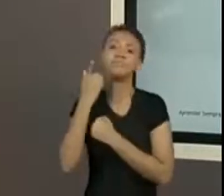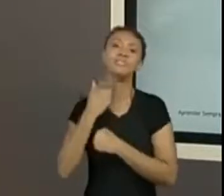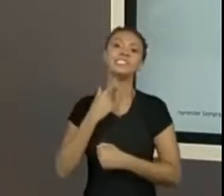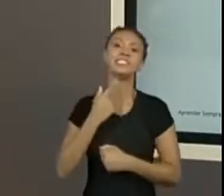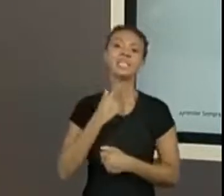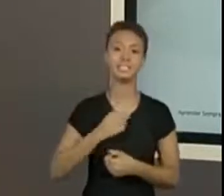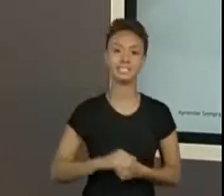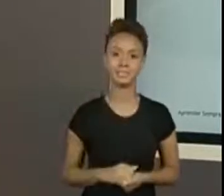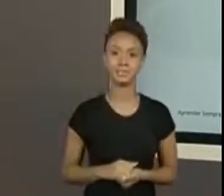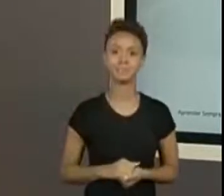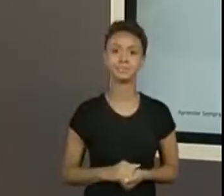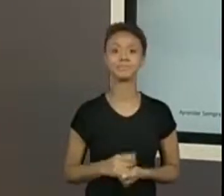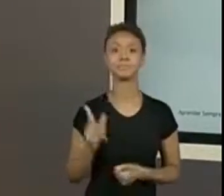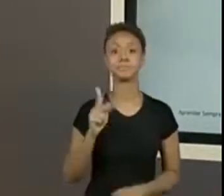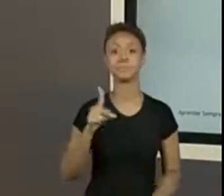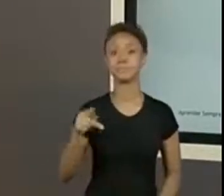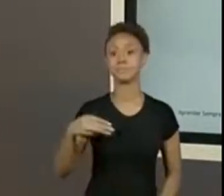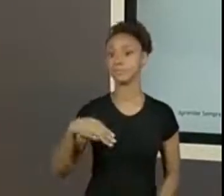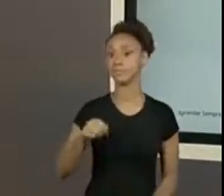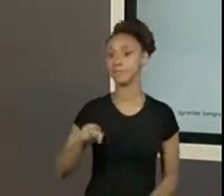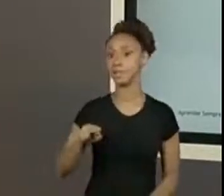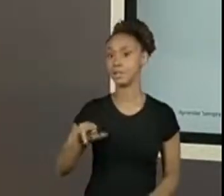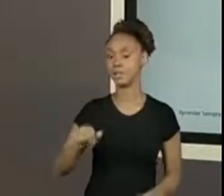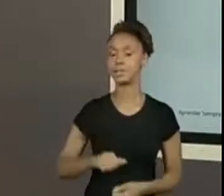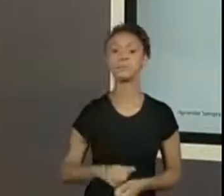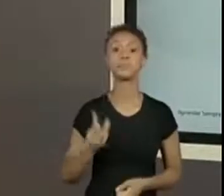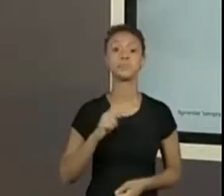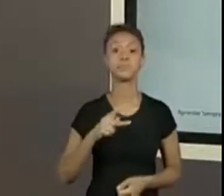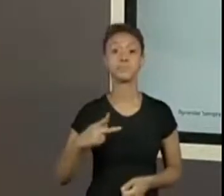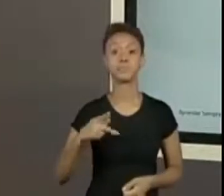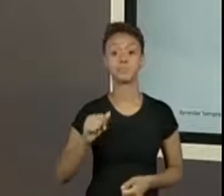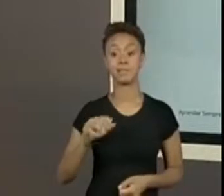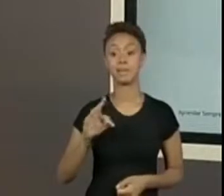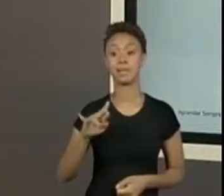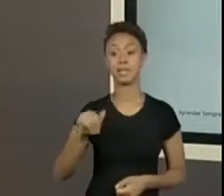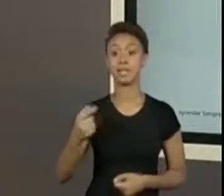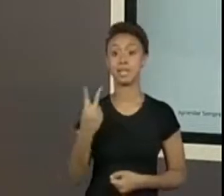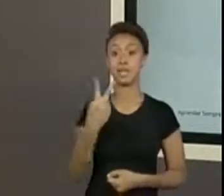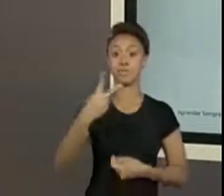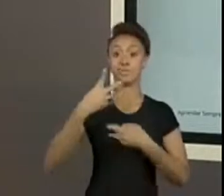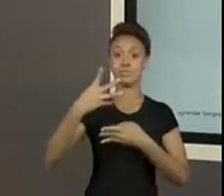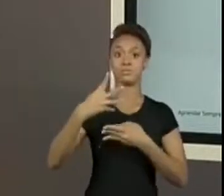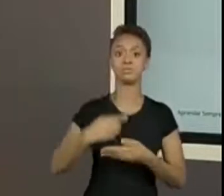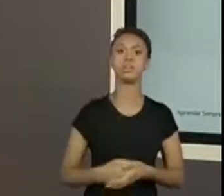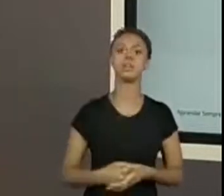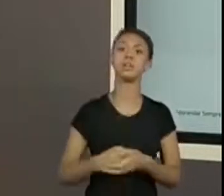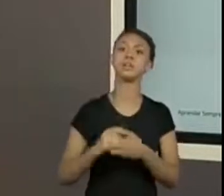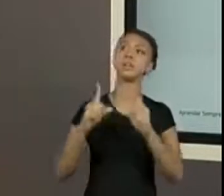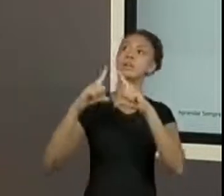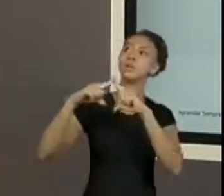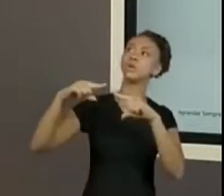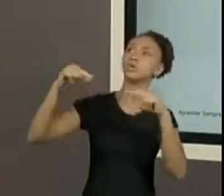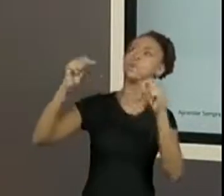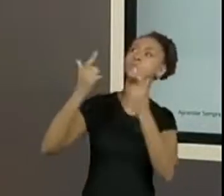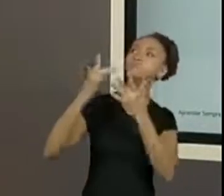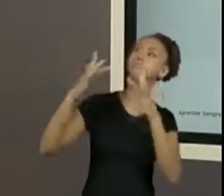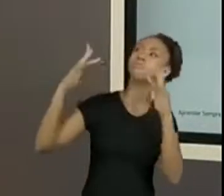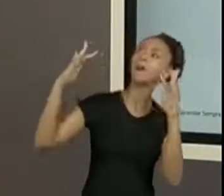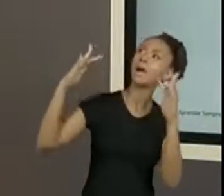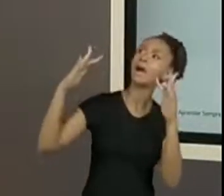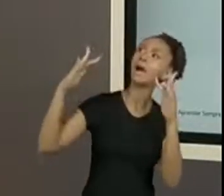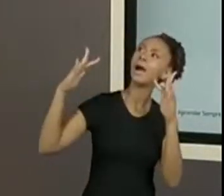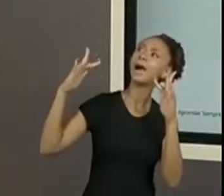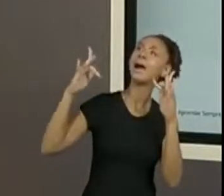Que é da professora Maria. E da professora Patrícia, tem duas contribuições. Lua de prata, presa em cetim.